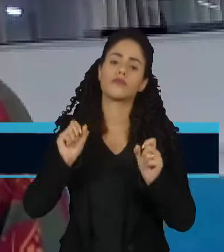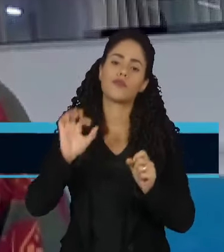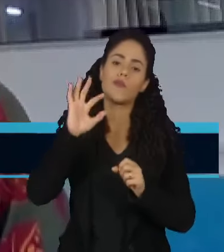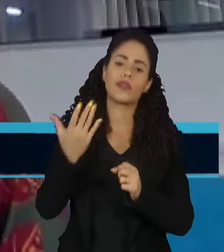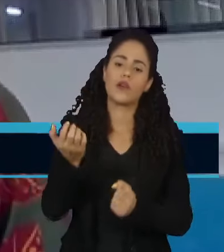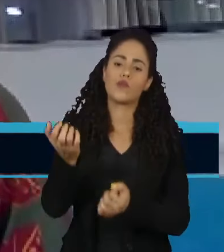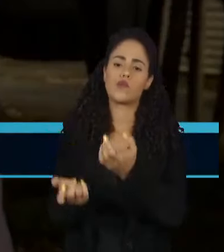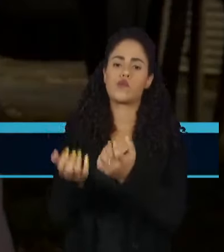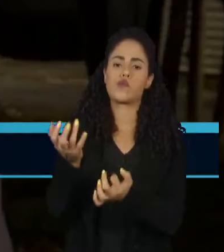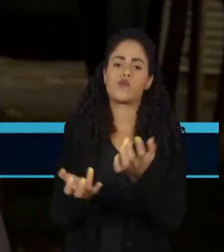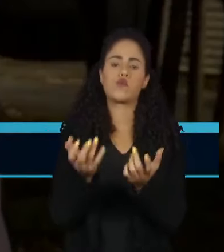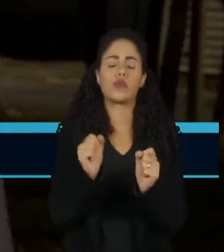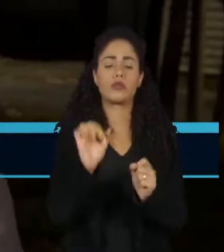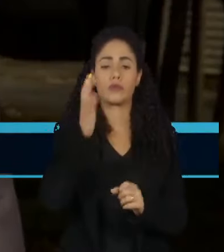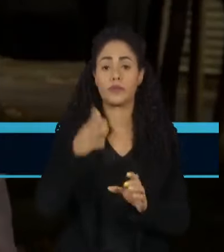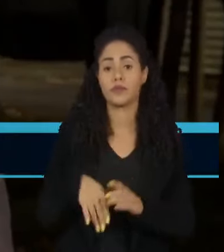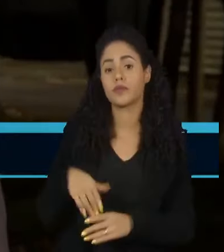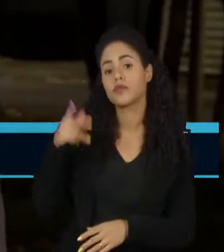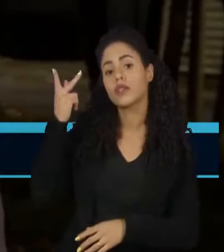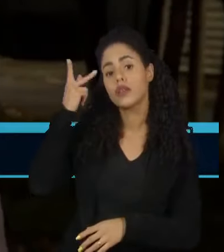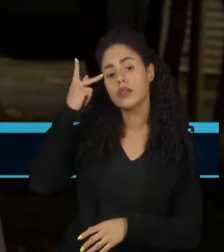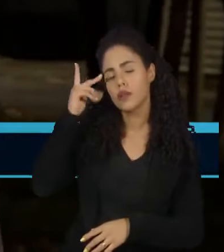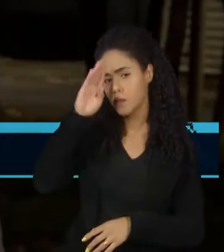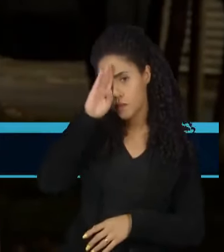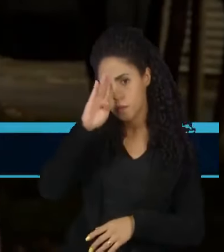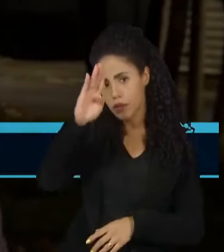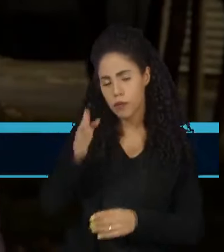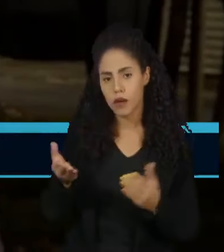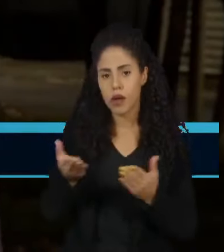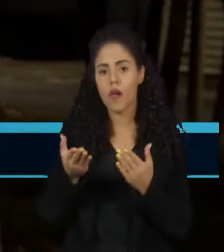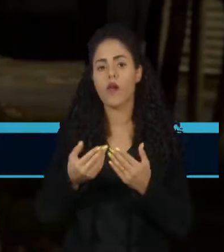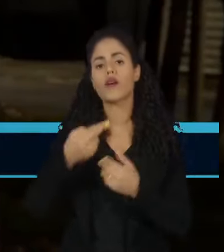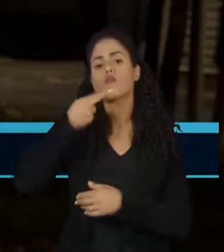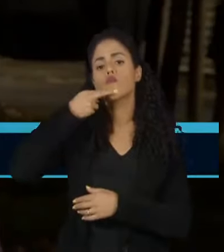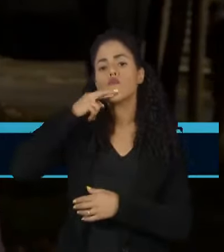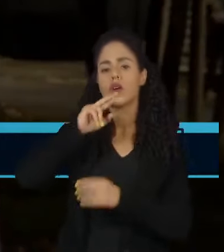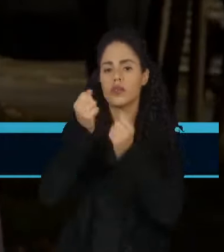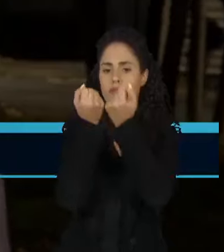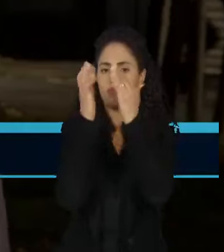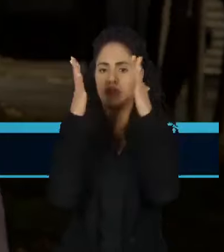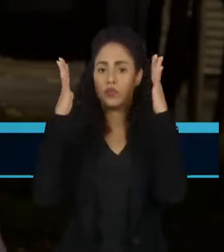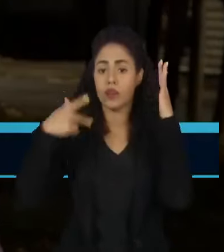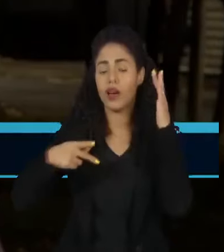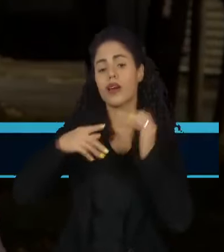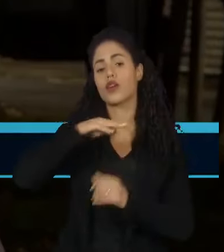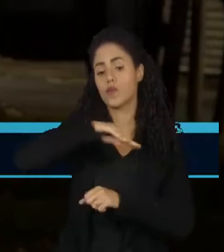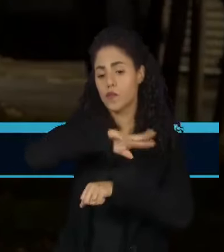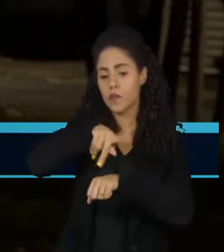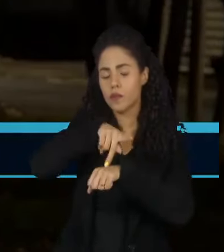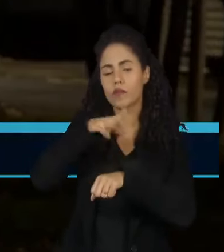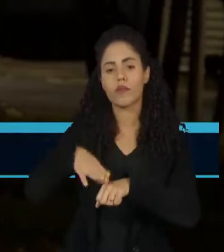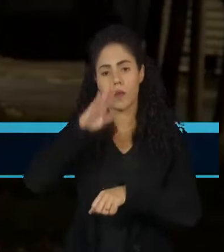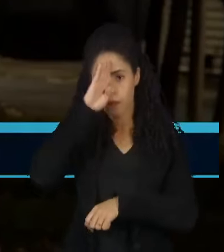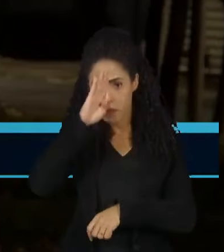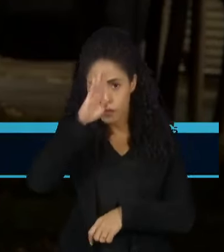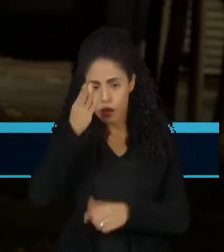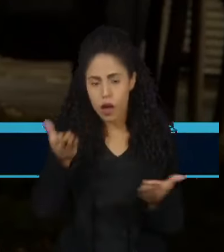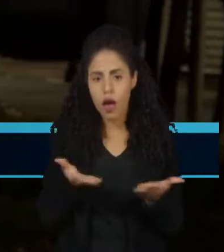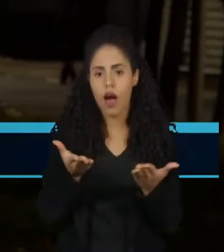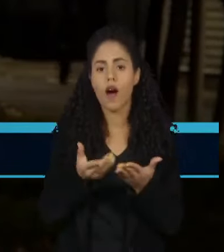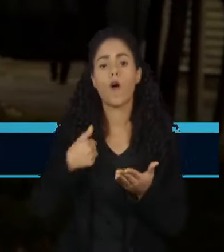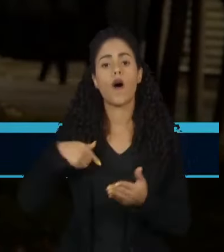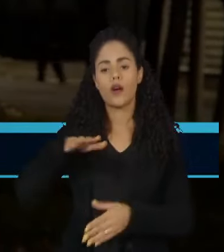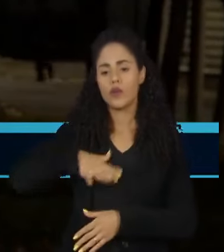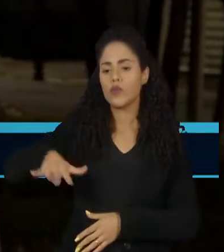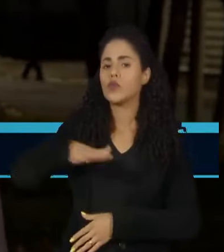propagação de fogo. São Paulo é o principal produtor de cana-de-açúcar do país. E foi justamente essa cultura a mais